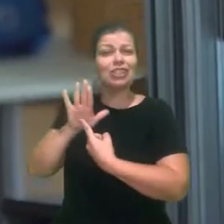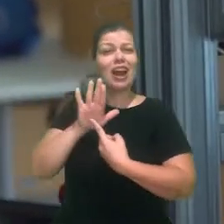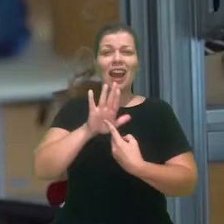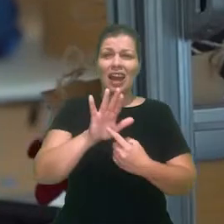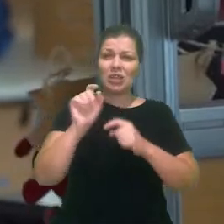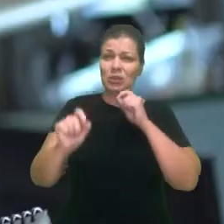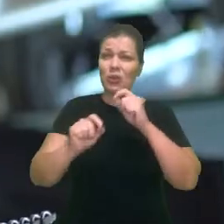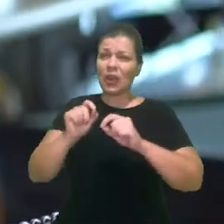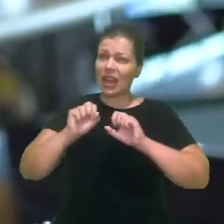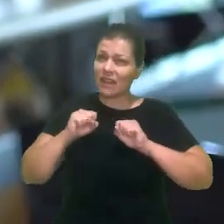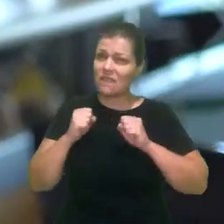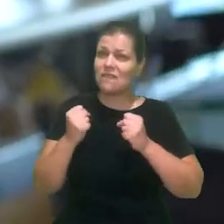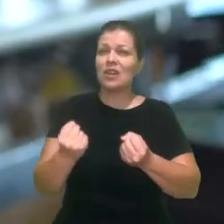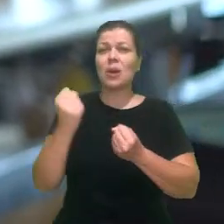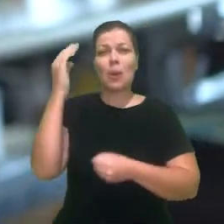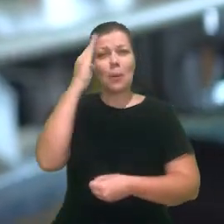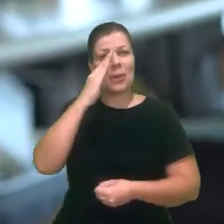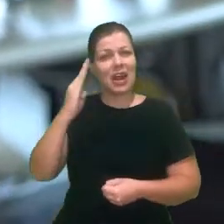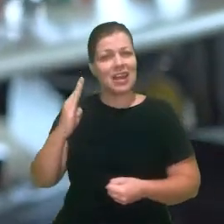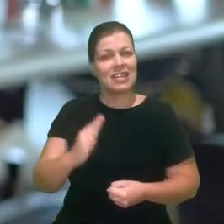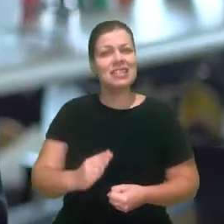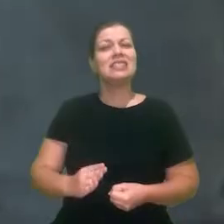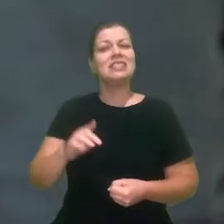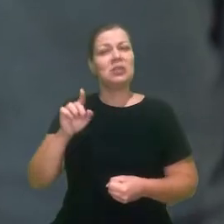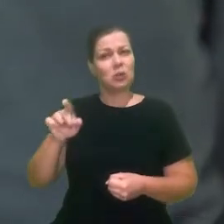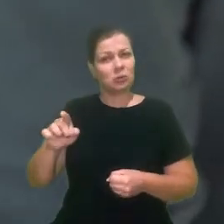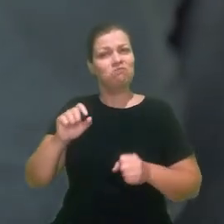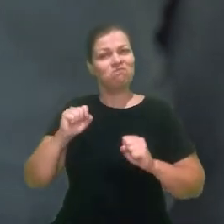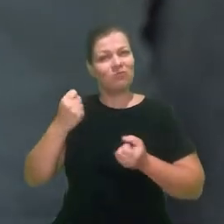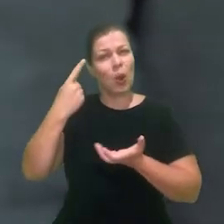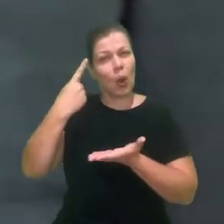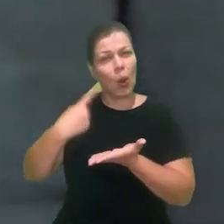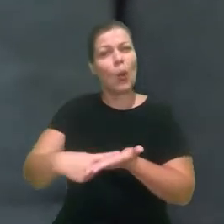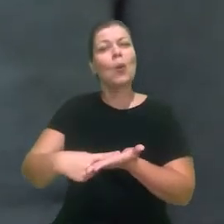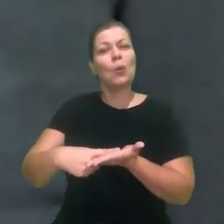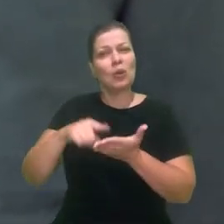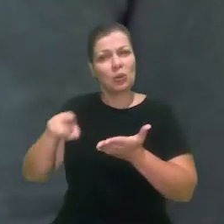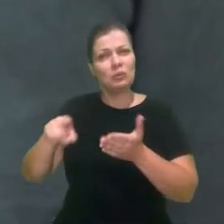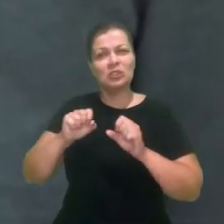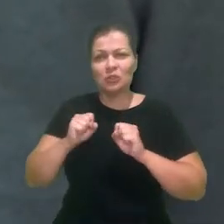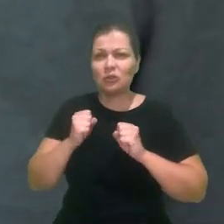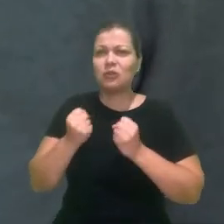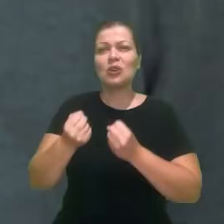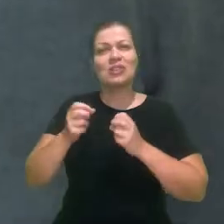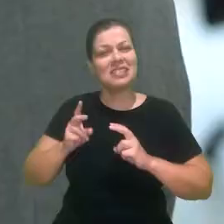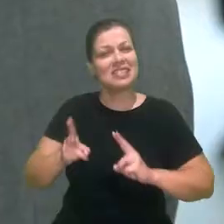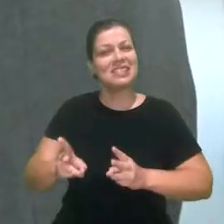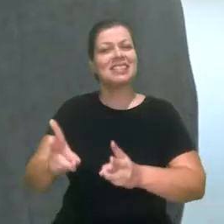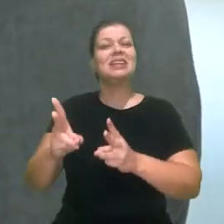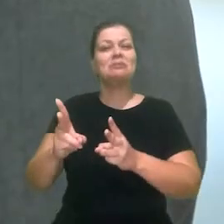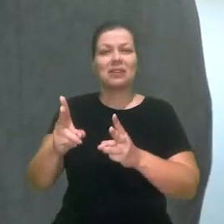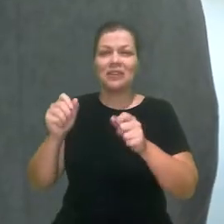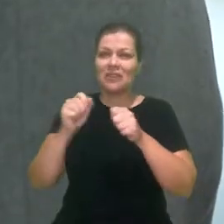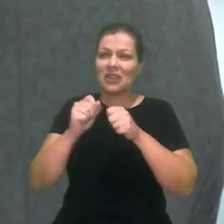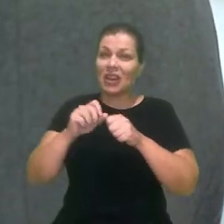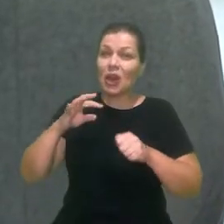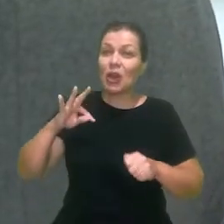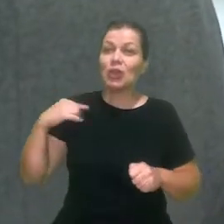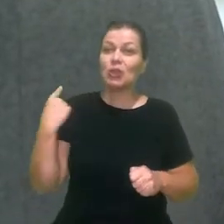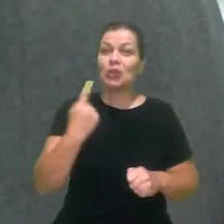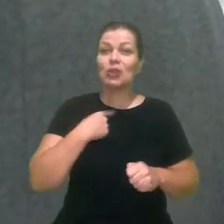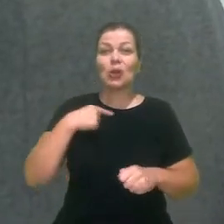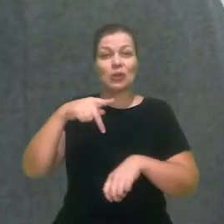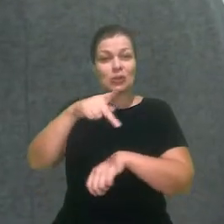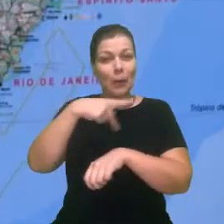permanente do seu patriotismo, do seu empenho, da sua dedicação e do seu esforço para fazermos do nosso